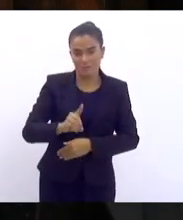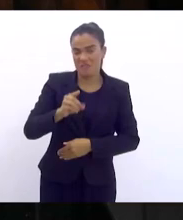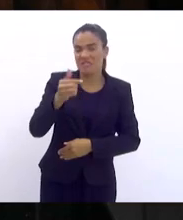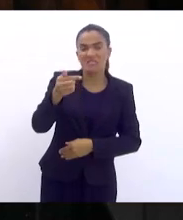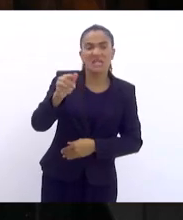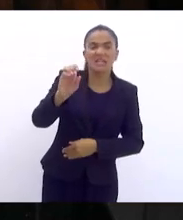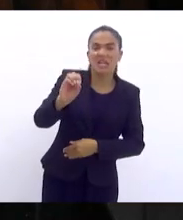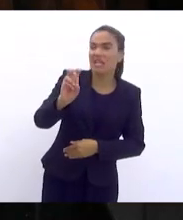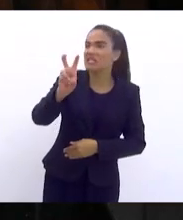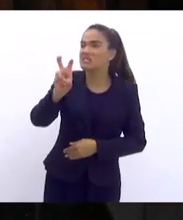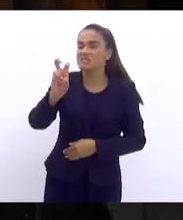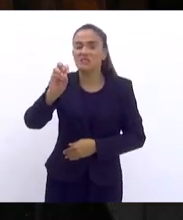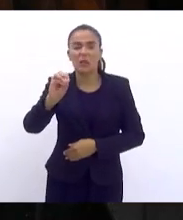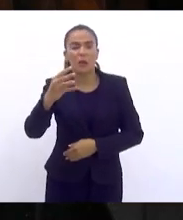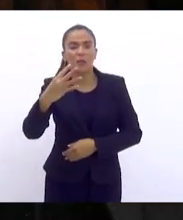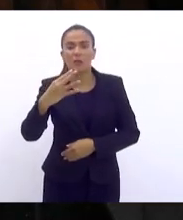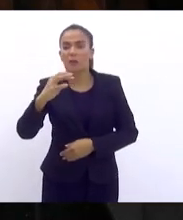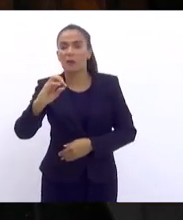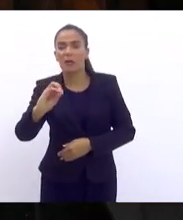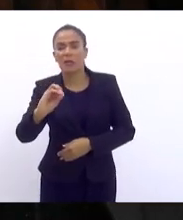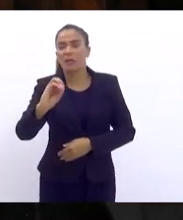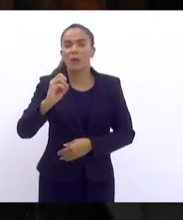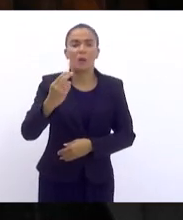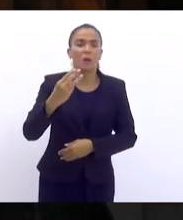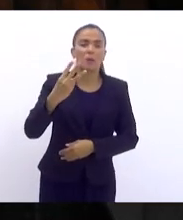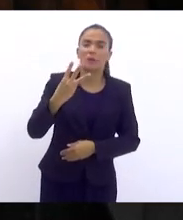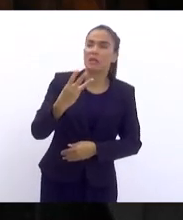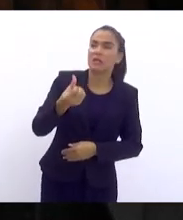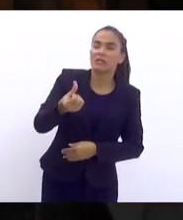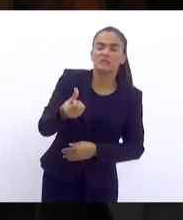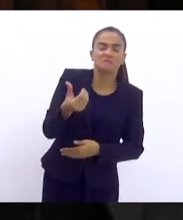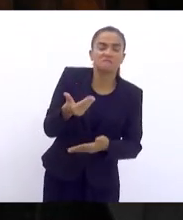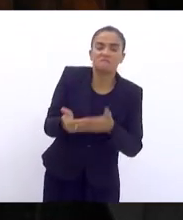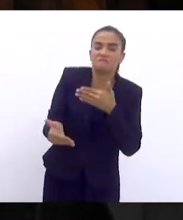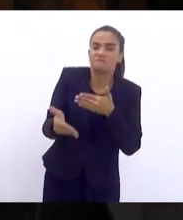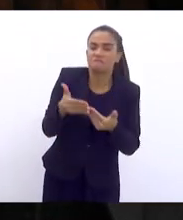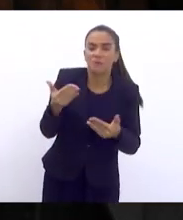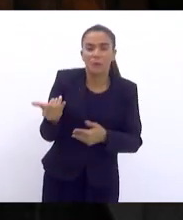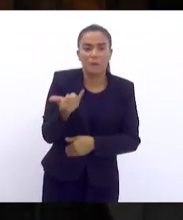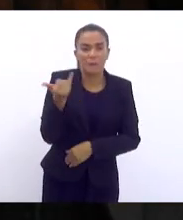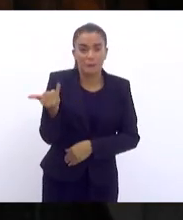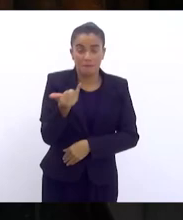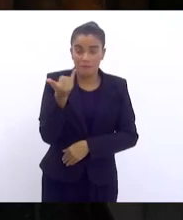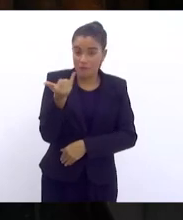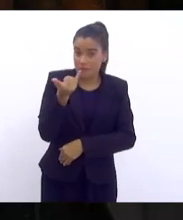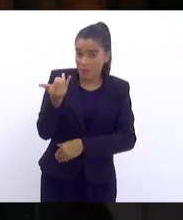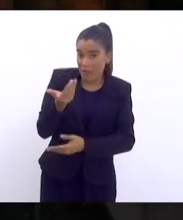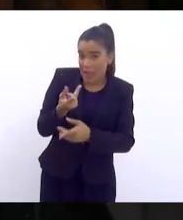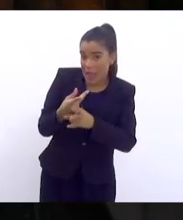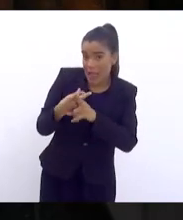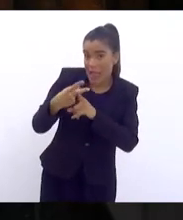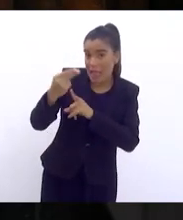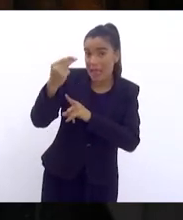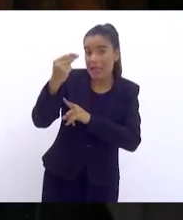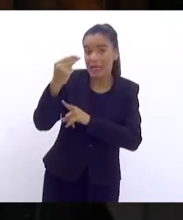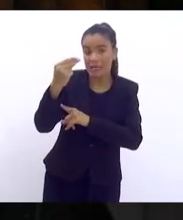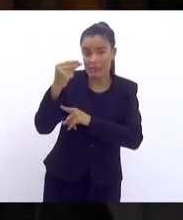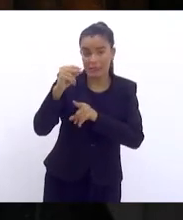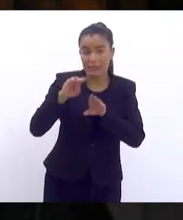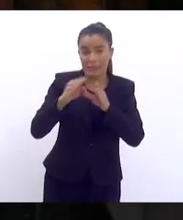50, com 40 ou 36, não importa. Eleita a mesa diretora,